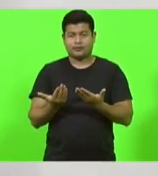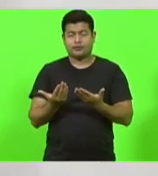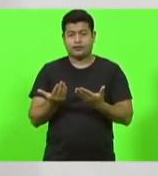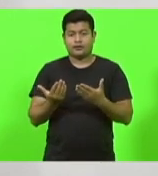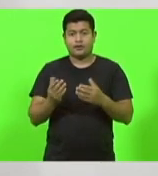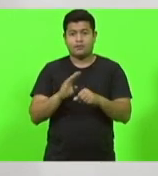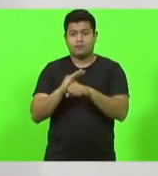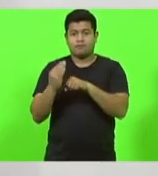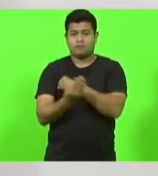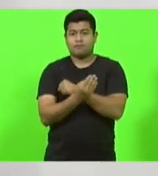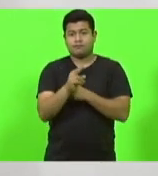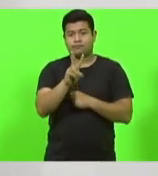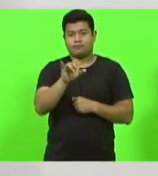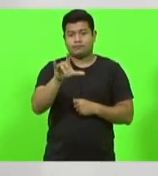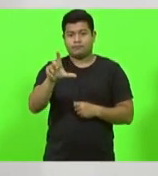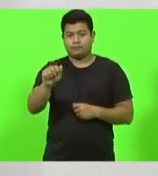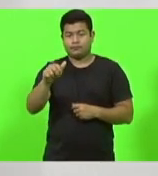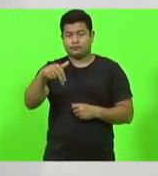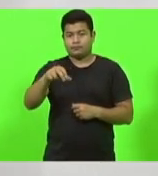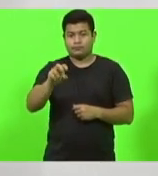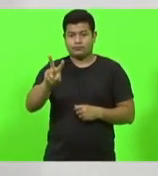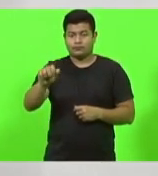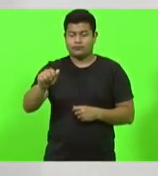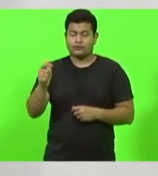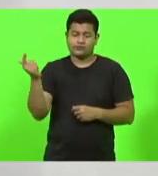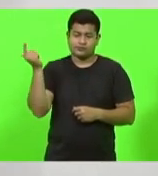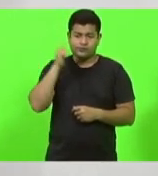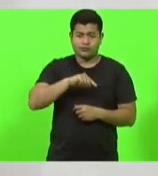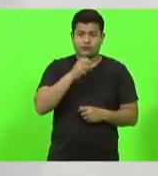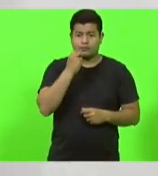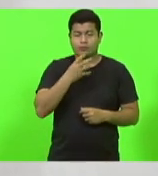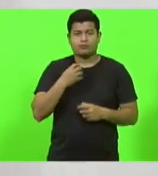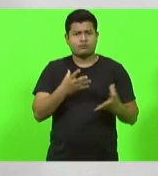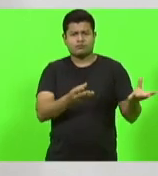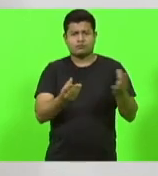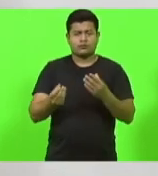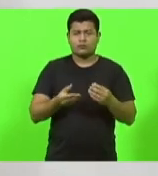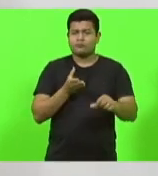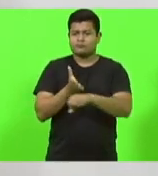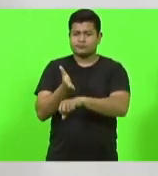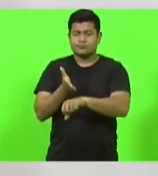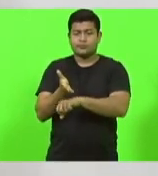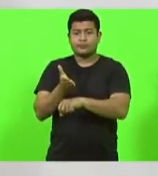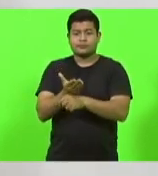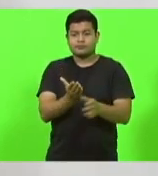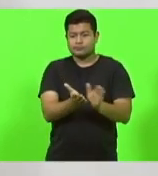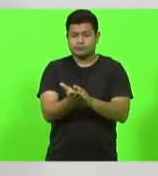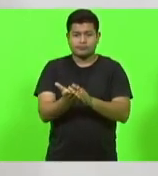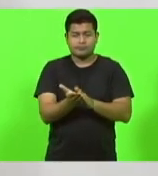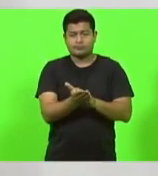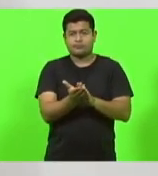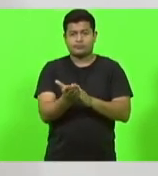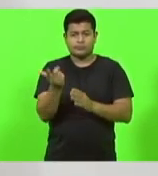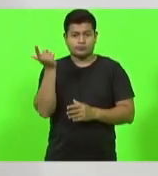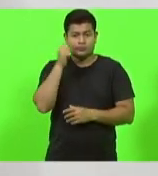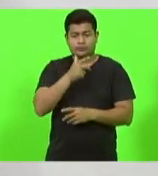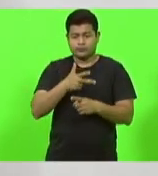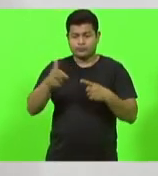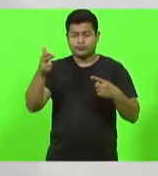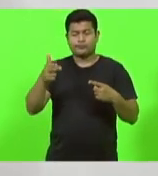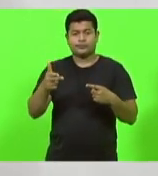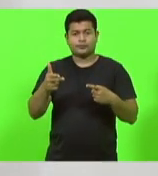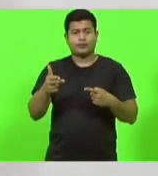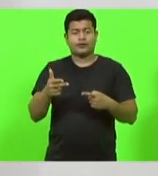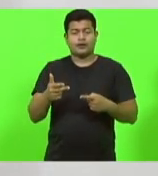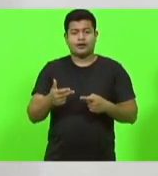também é uma grande conquista, uma reivindicação nossa, muitas lideranças. Então parabenizar a todas as lideranças por essa conquista, a todos que participaram